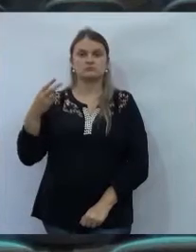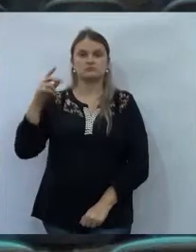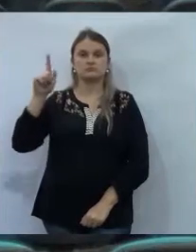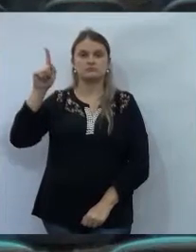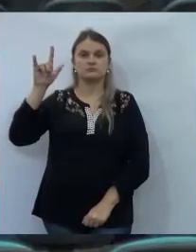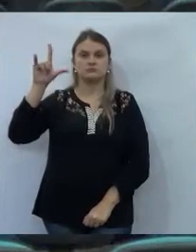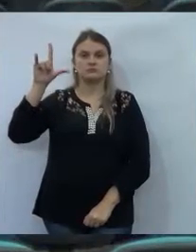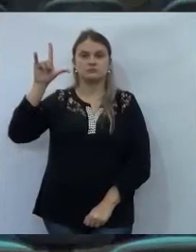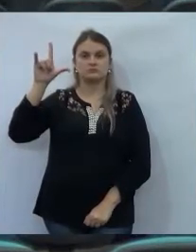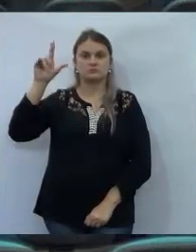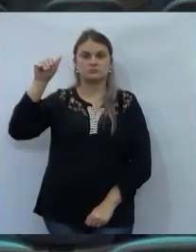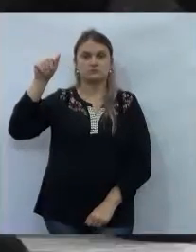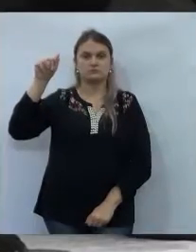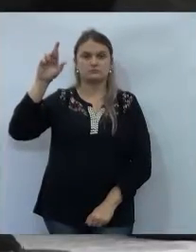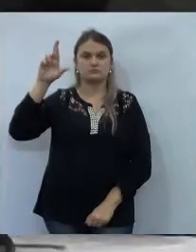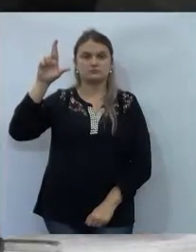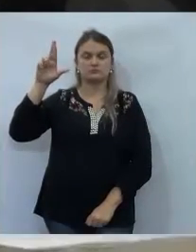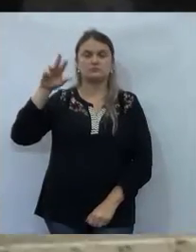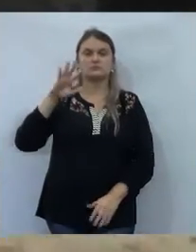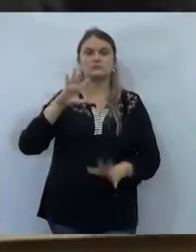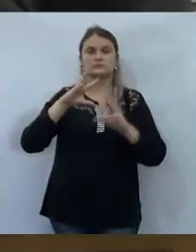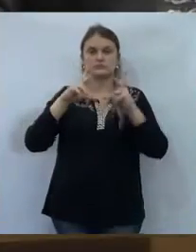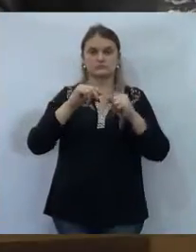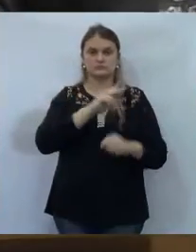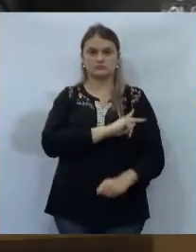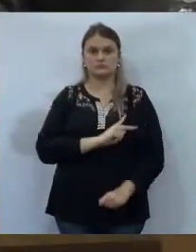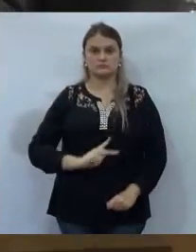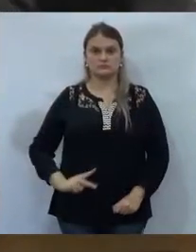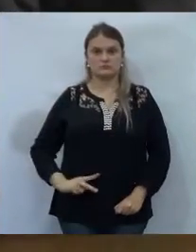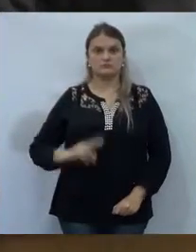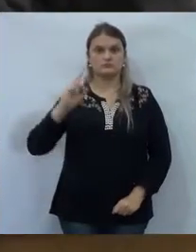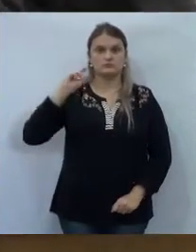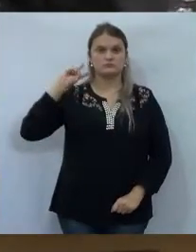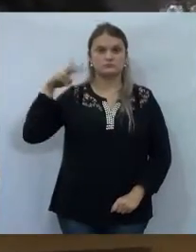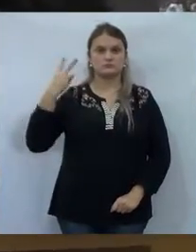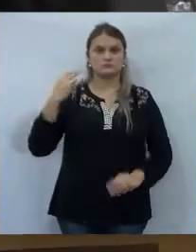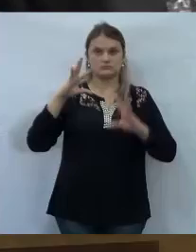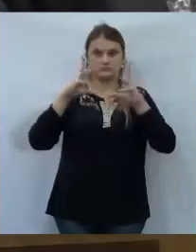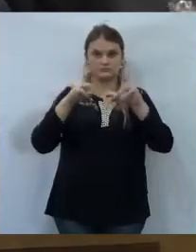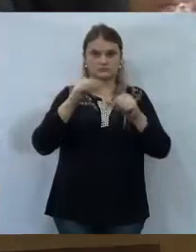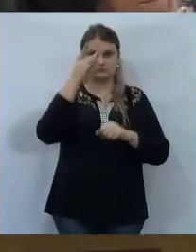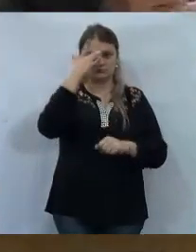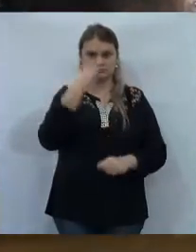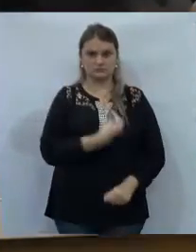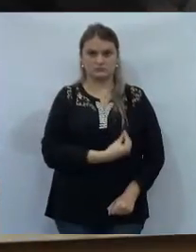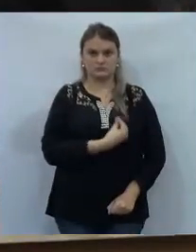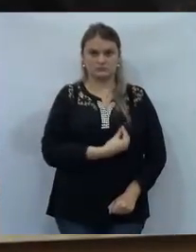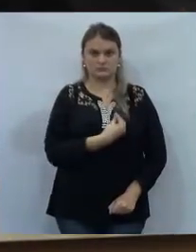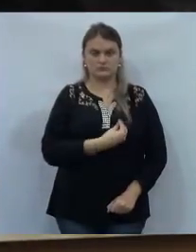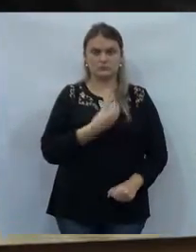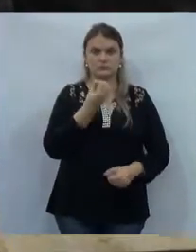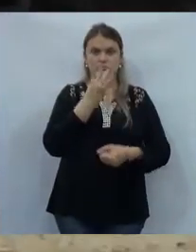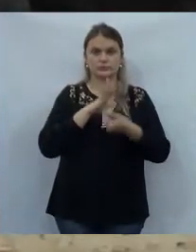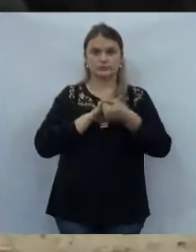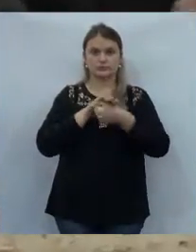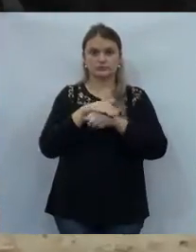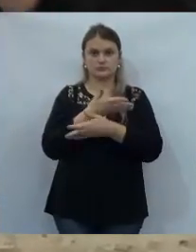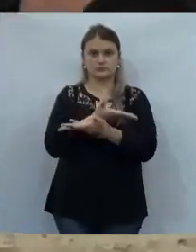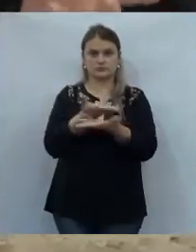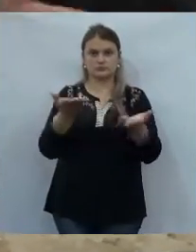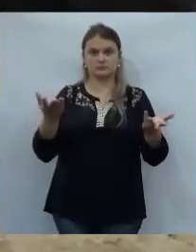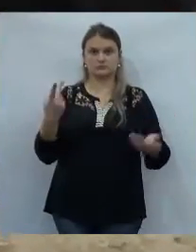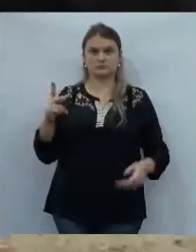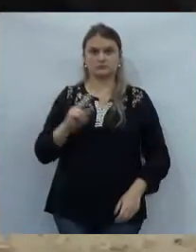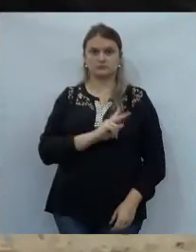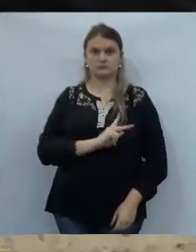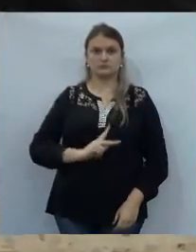Senhor presidente, senhores vereadores, a nossa população aqui presente, nosso boa noite. Senhor presidente, ainda